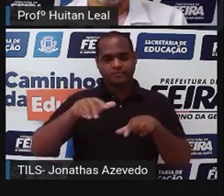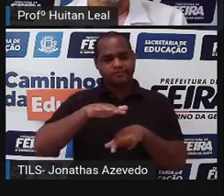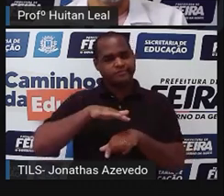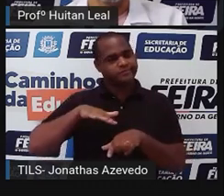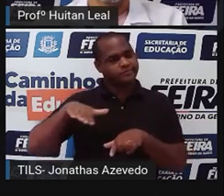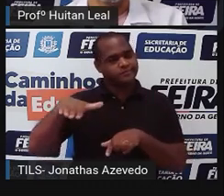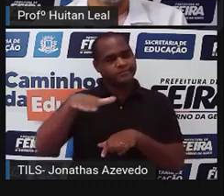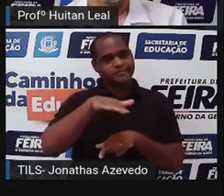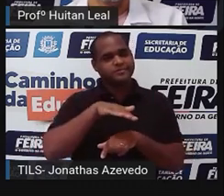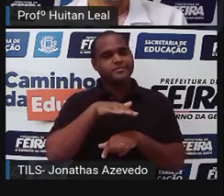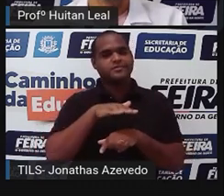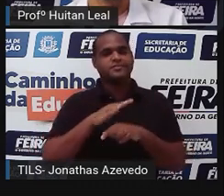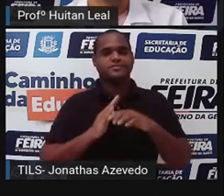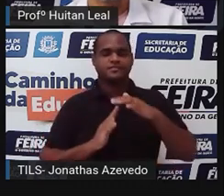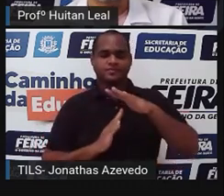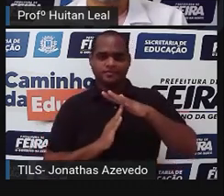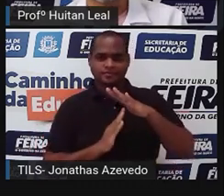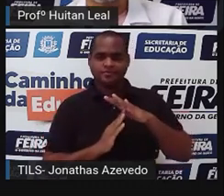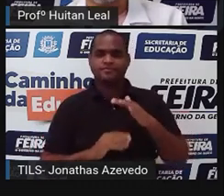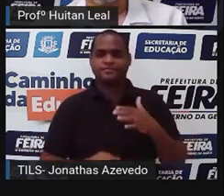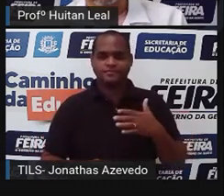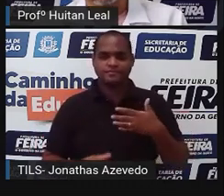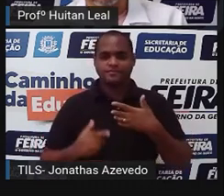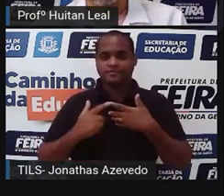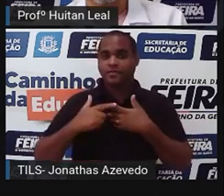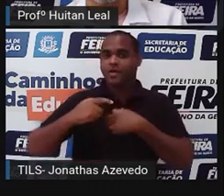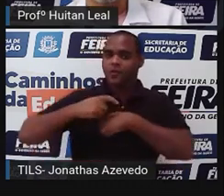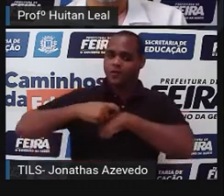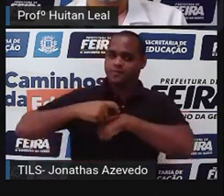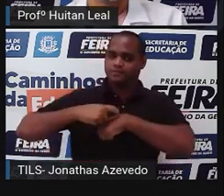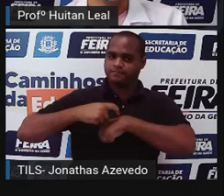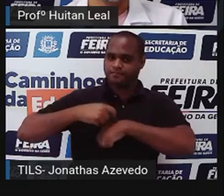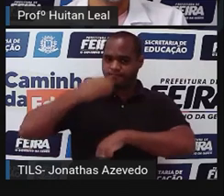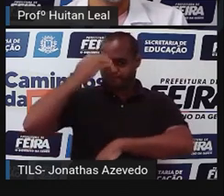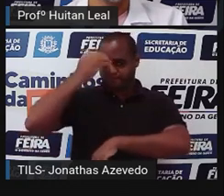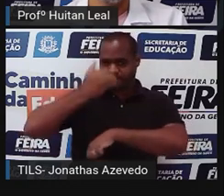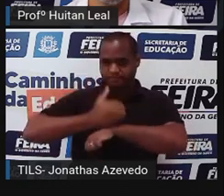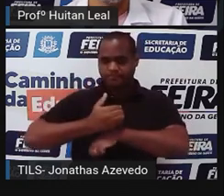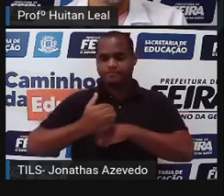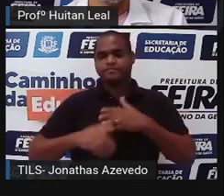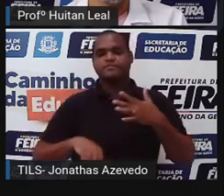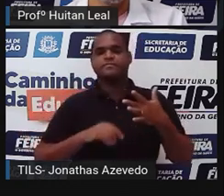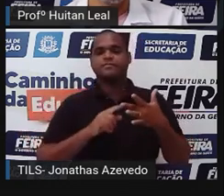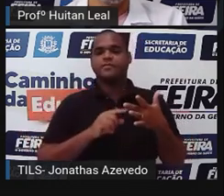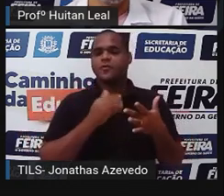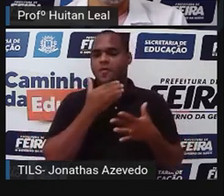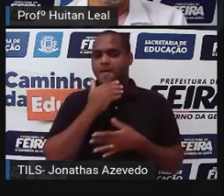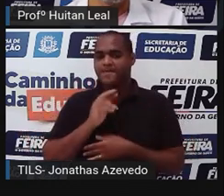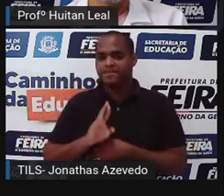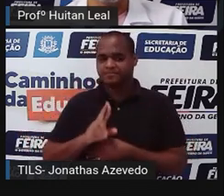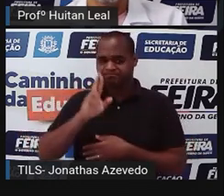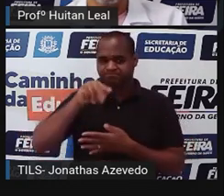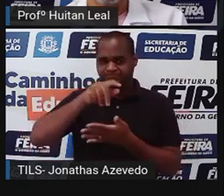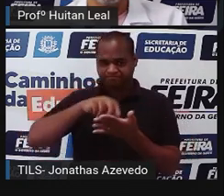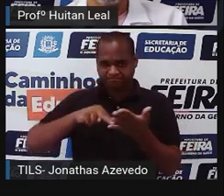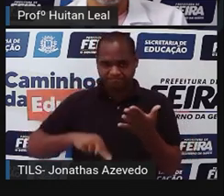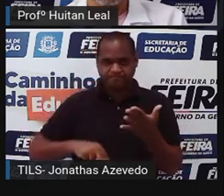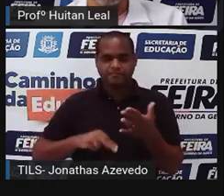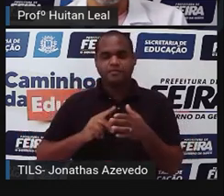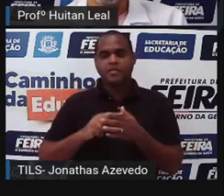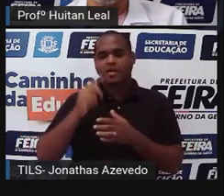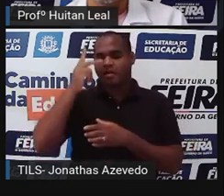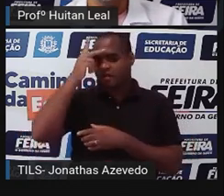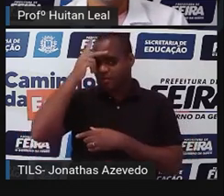limitado, e também tem um tempo marcado. Tem a presença do narrador, tem poucos